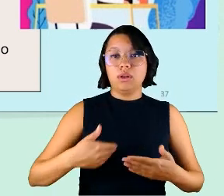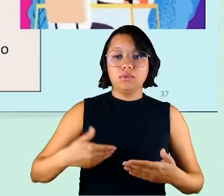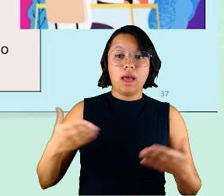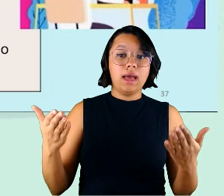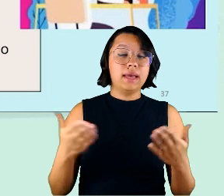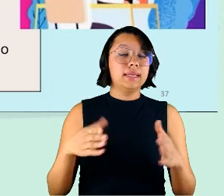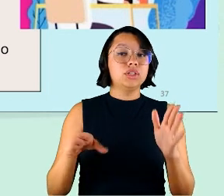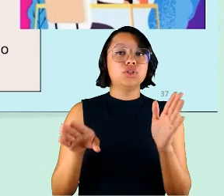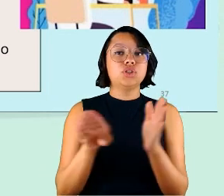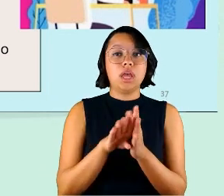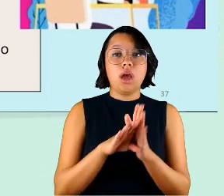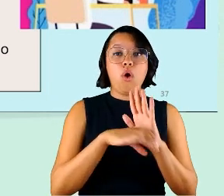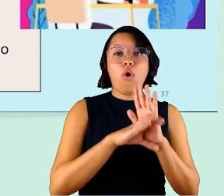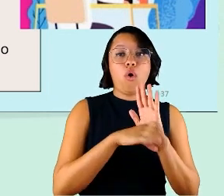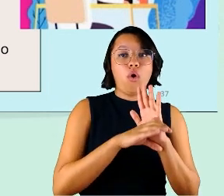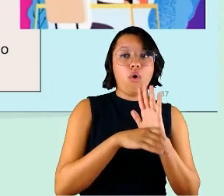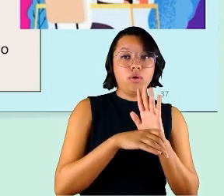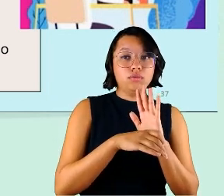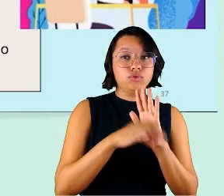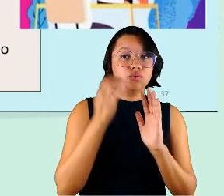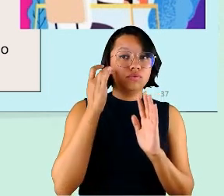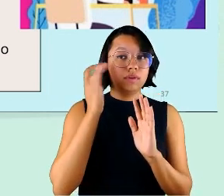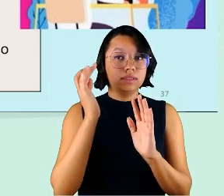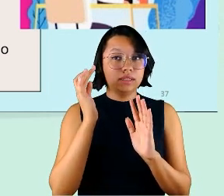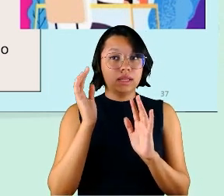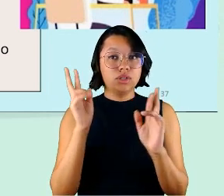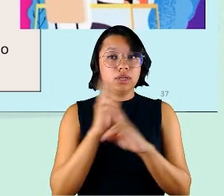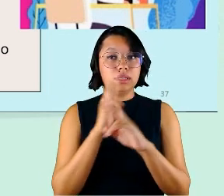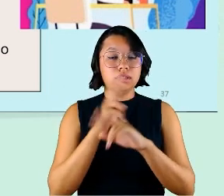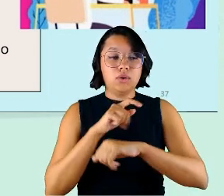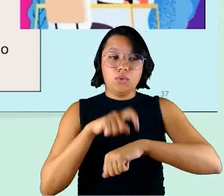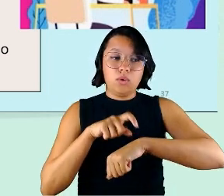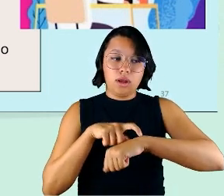conceito de flexibilidade é na questão dos horários